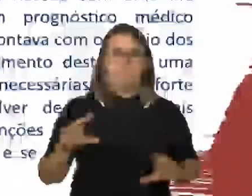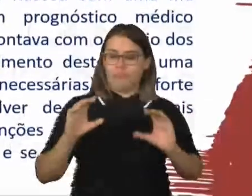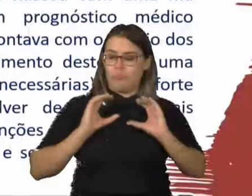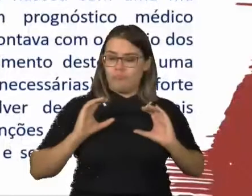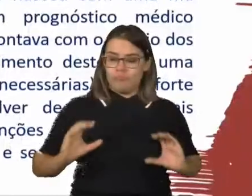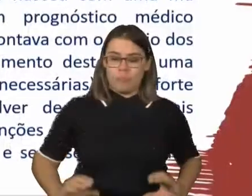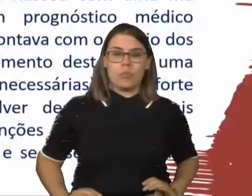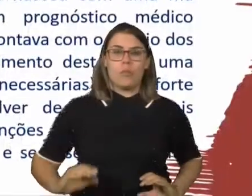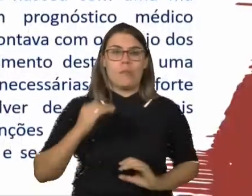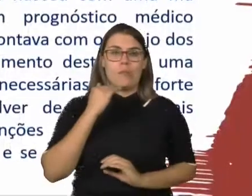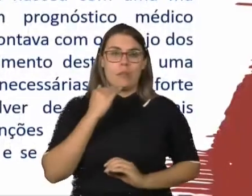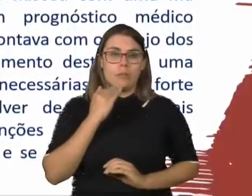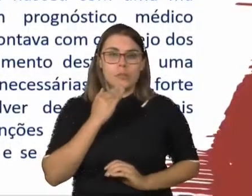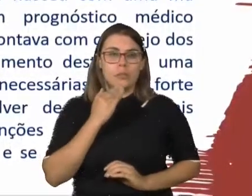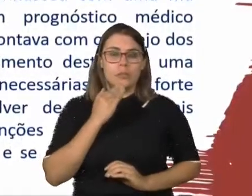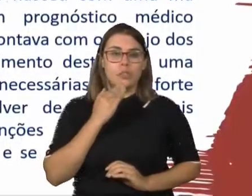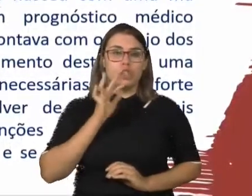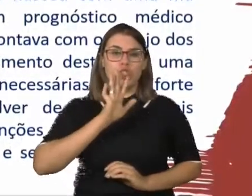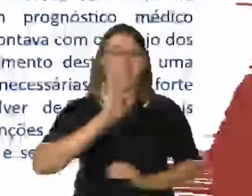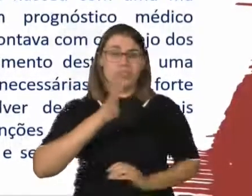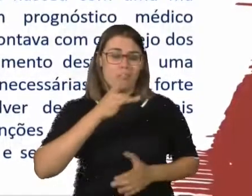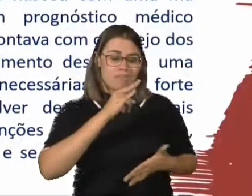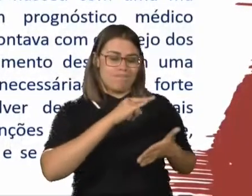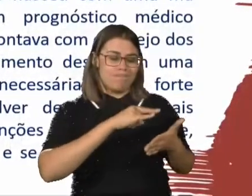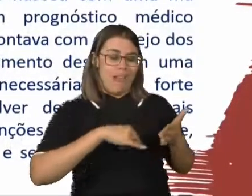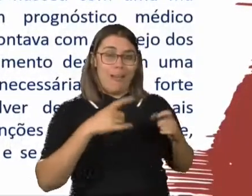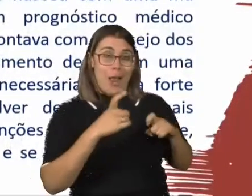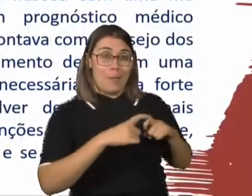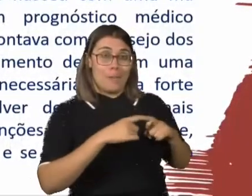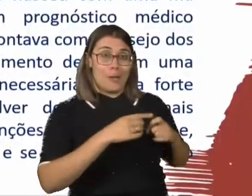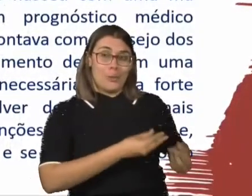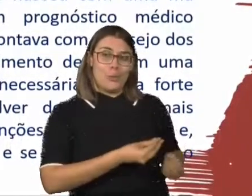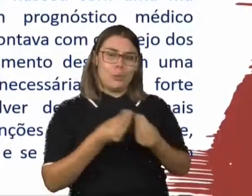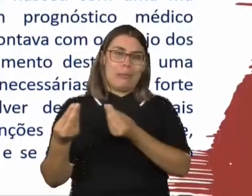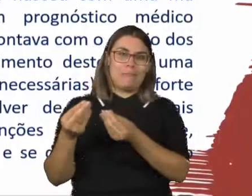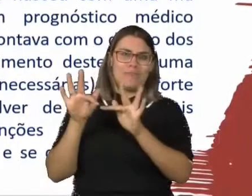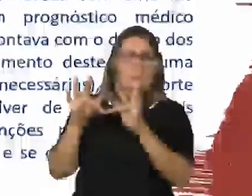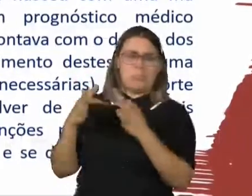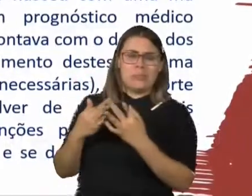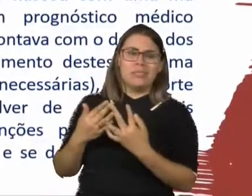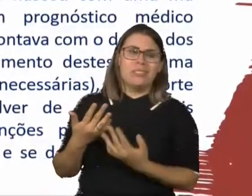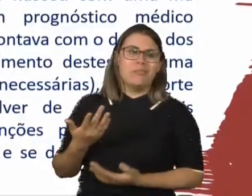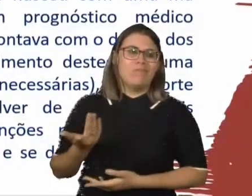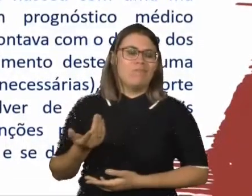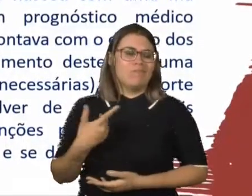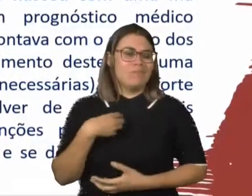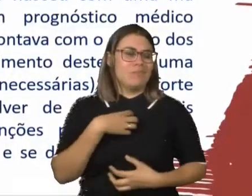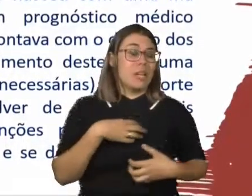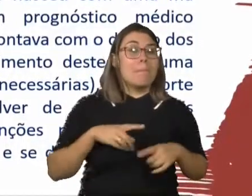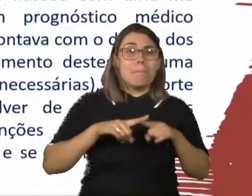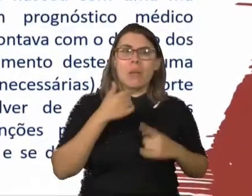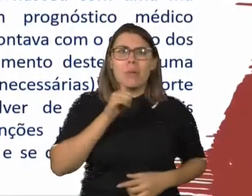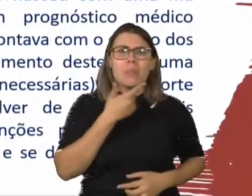que estava com um prognóstico médico desanimador, mas que, apesar disso, também contava com desejos dos pais em